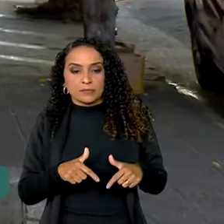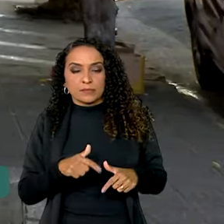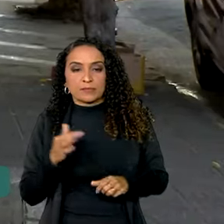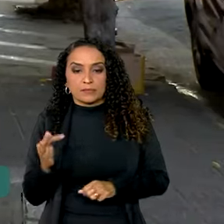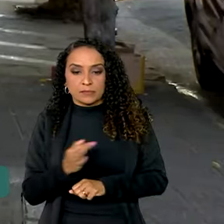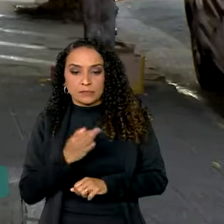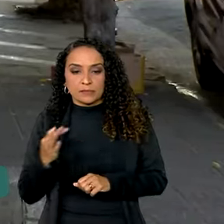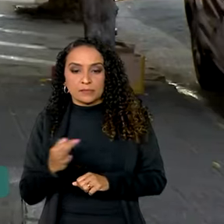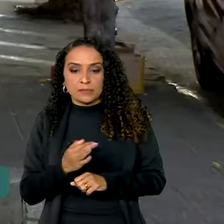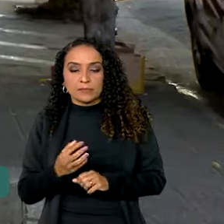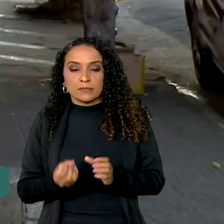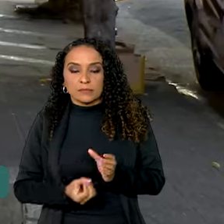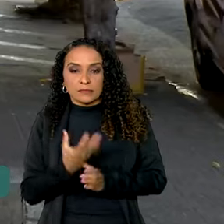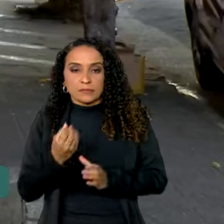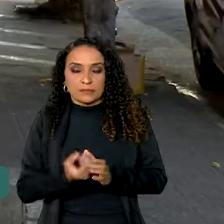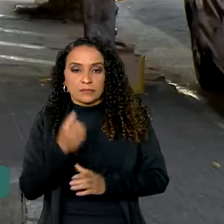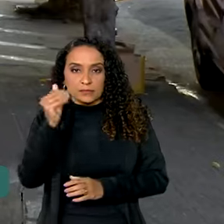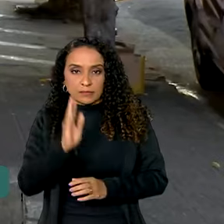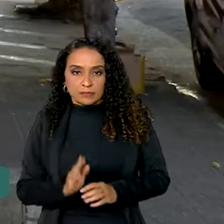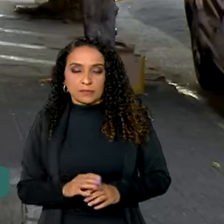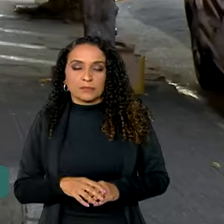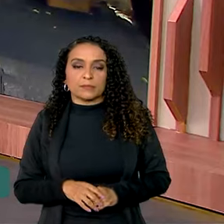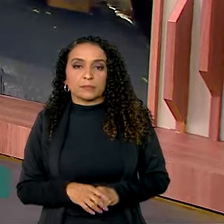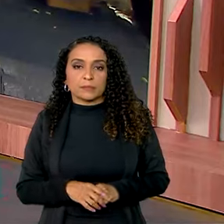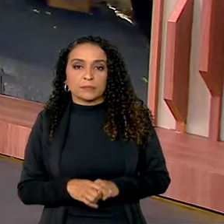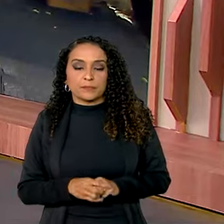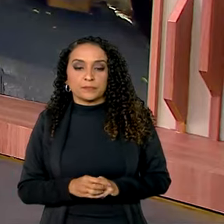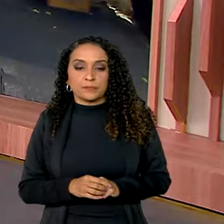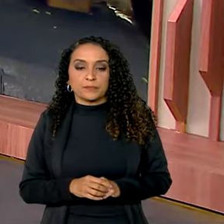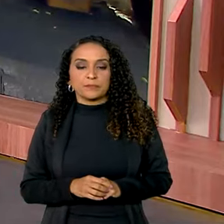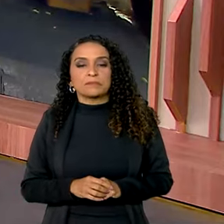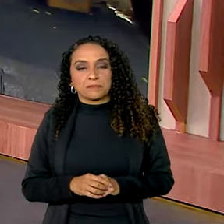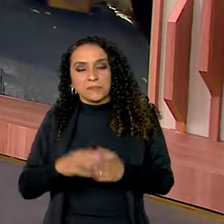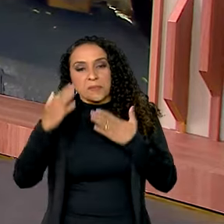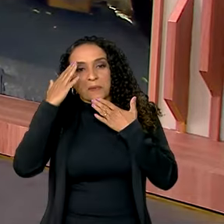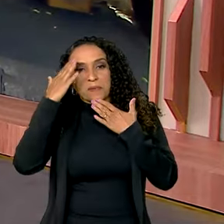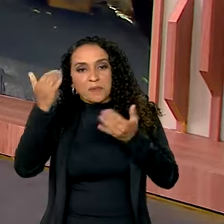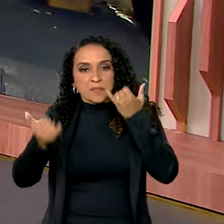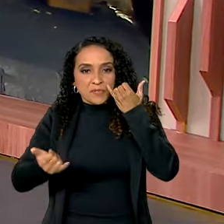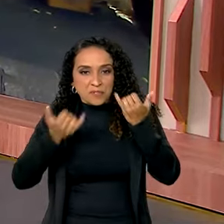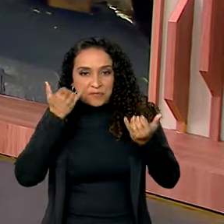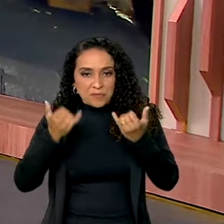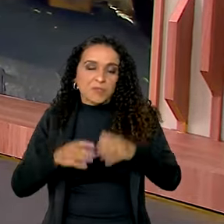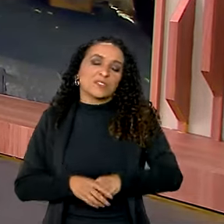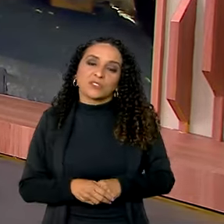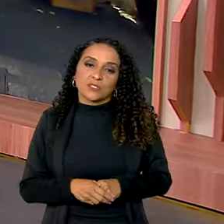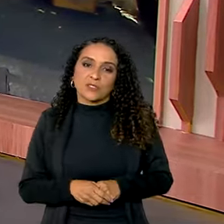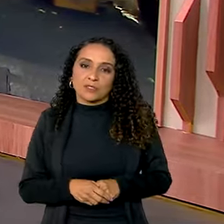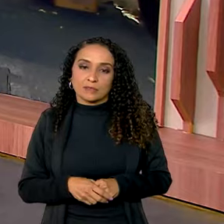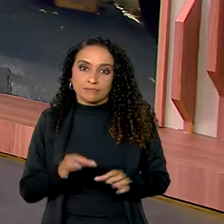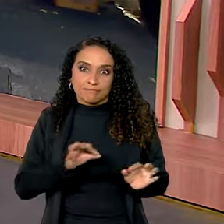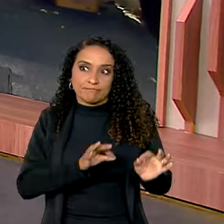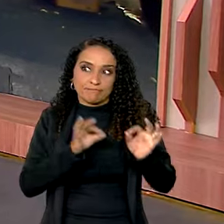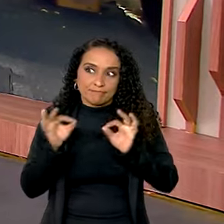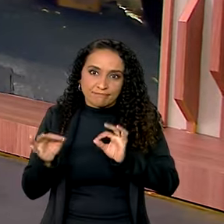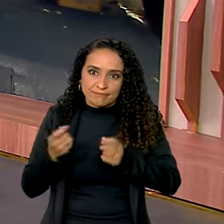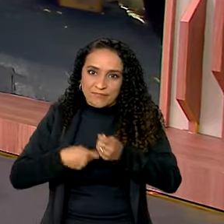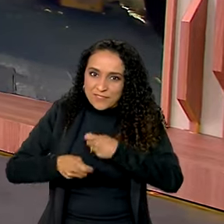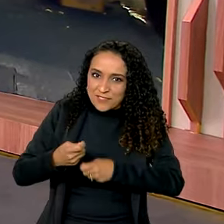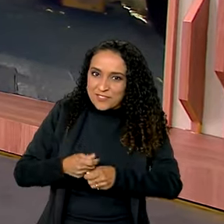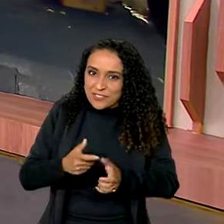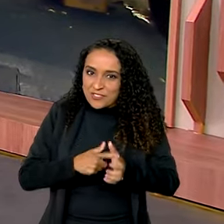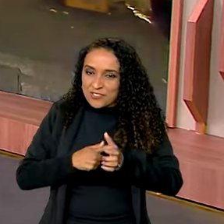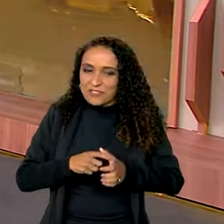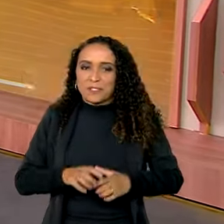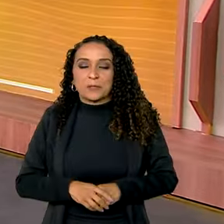formais gerados no país. Carol. Muito obrigada pelas informações, Dimas, é ficar ligado para renegociar as